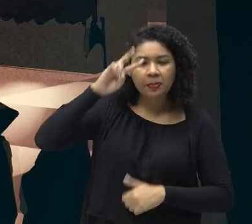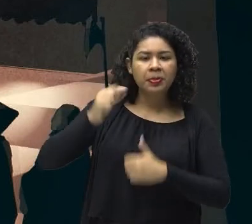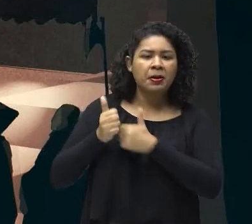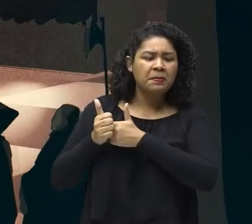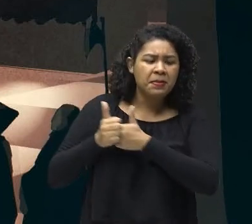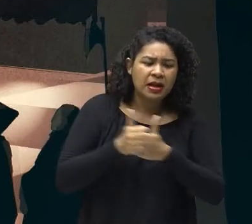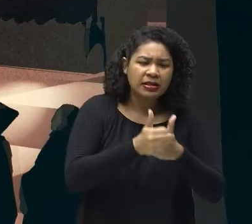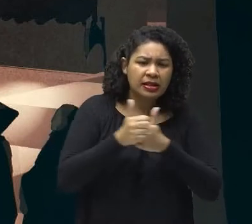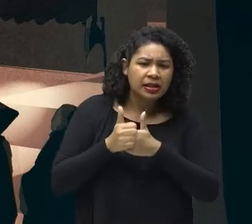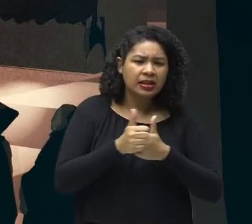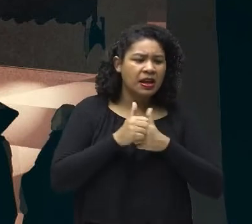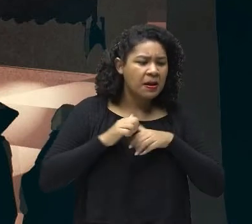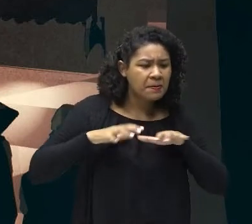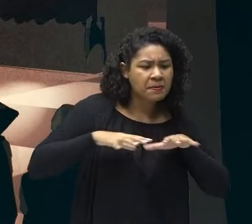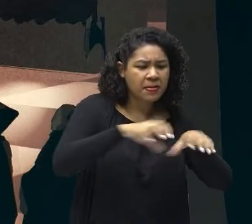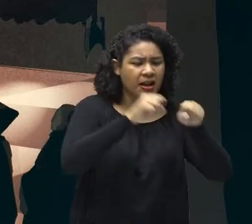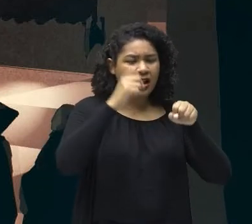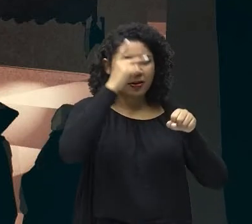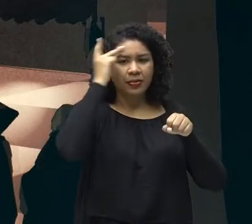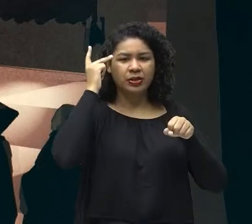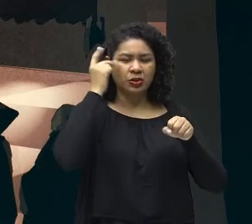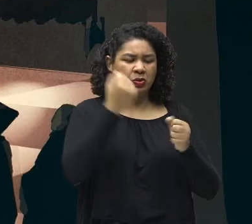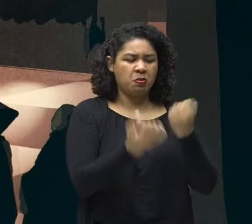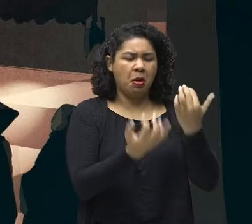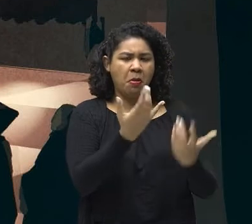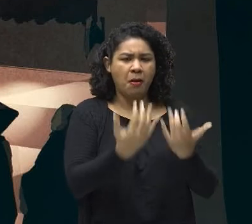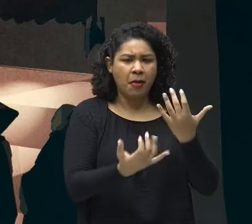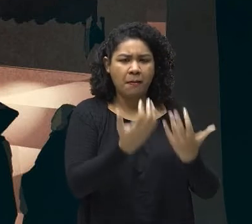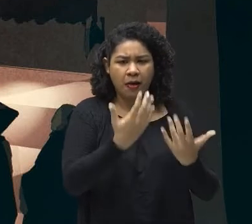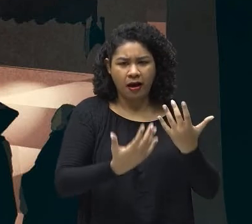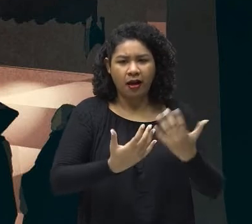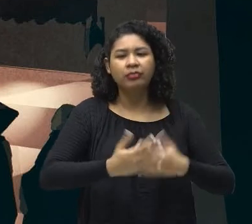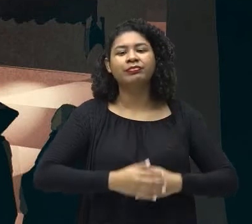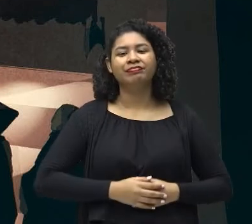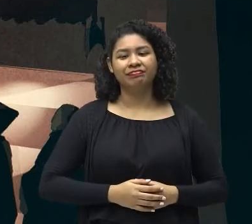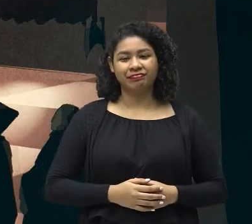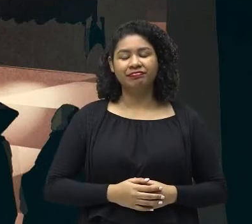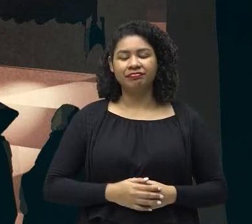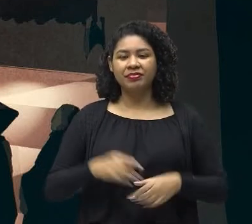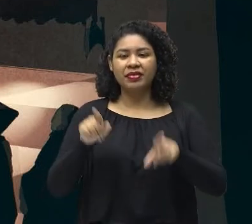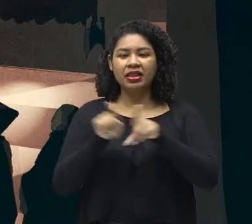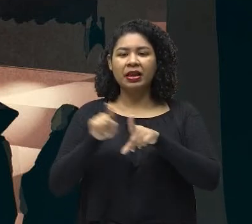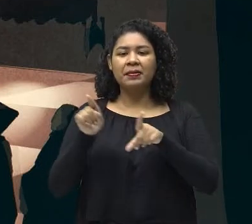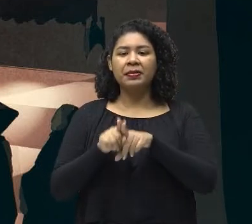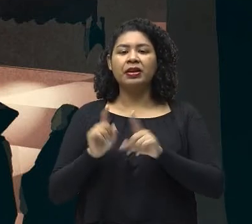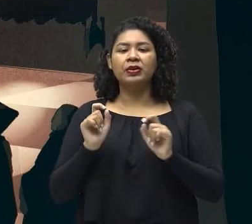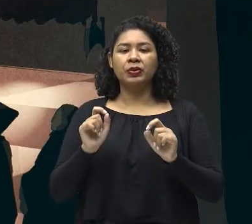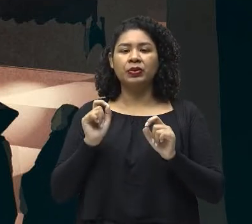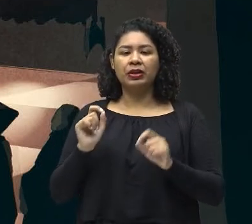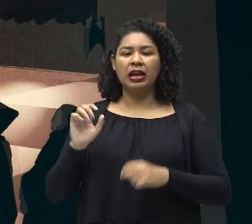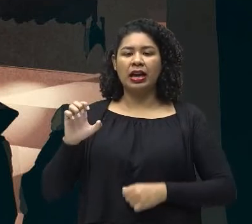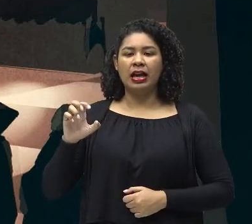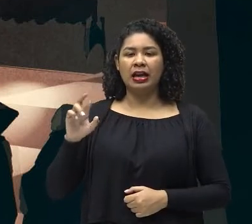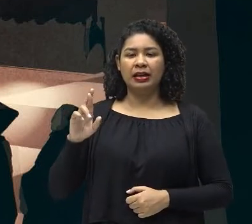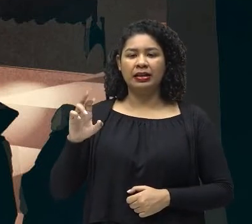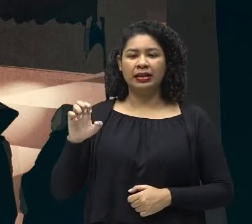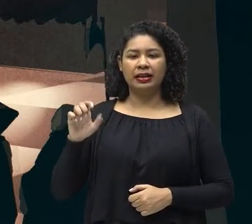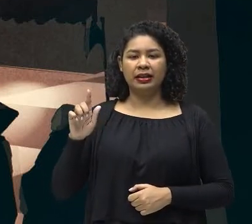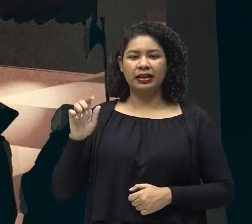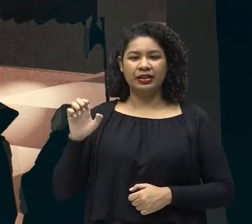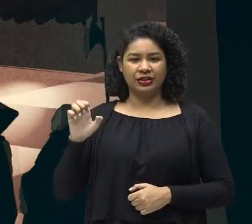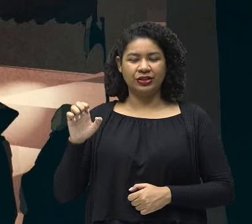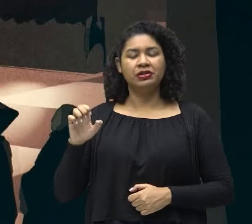queimava pessoas acusadas De bruxaria ou de ter pactos com o demônio. E também os chamados hereges, Que eram as pessoas que